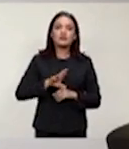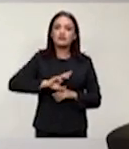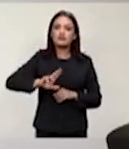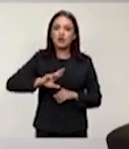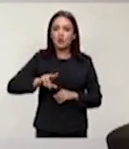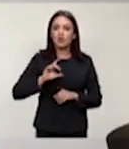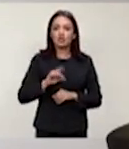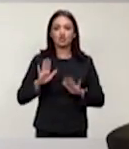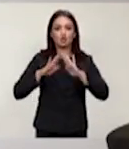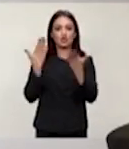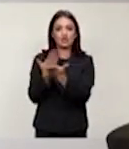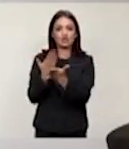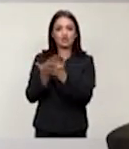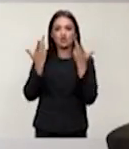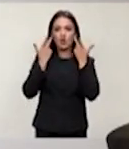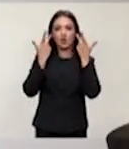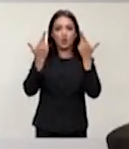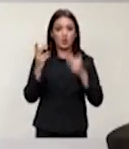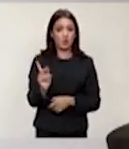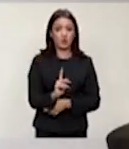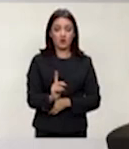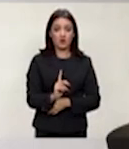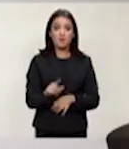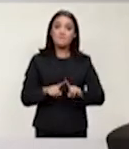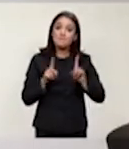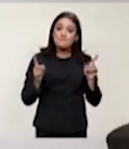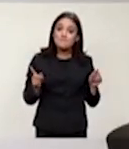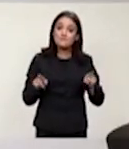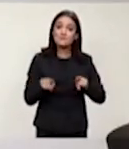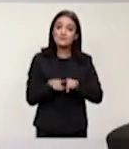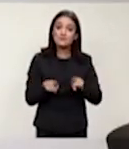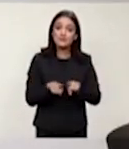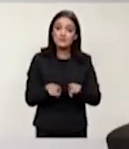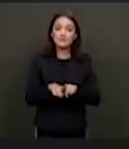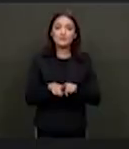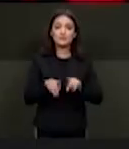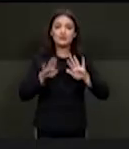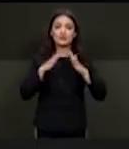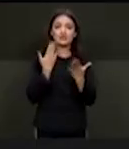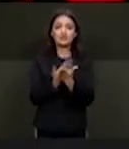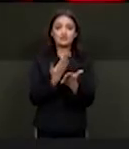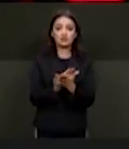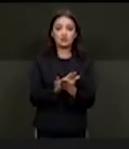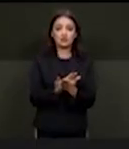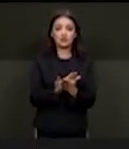de dita regular, mas também nas chamadas escolas